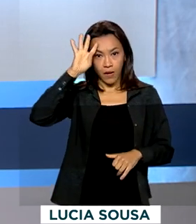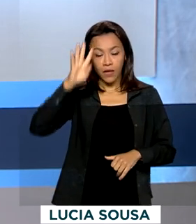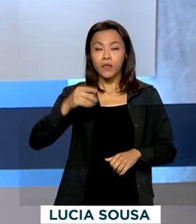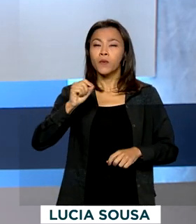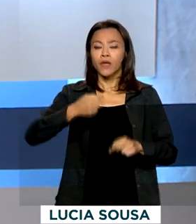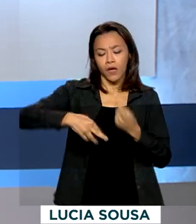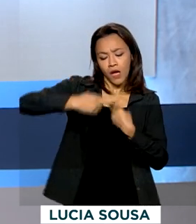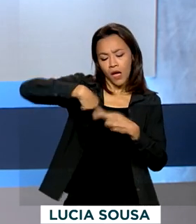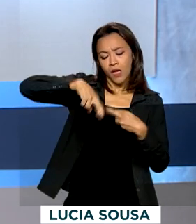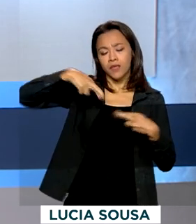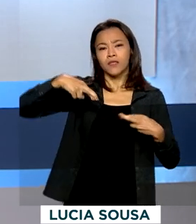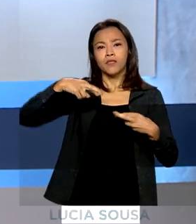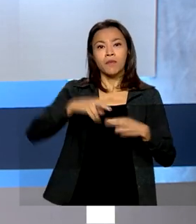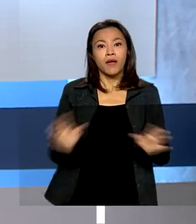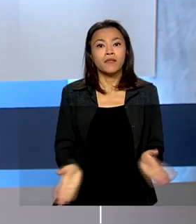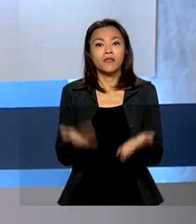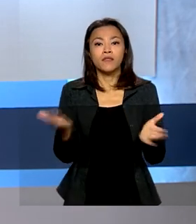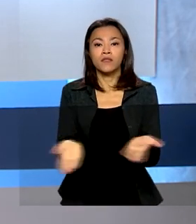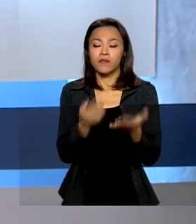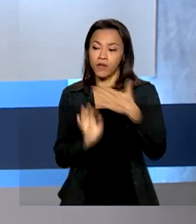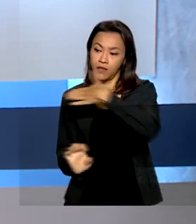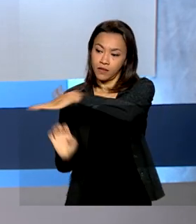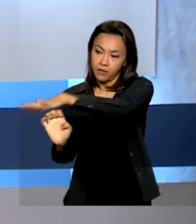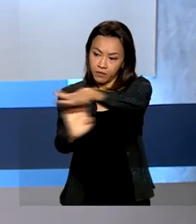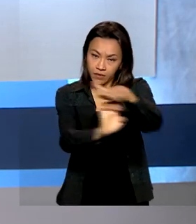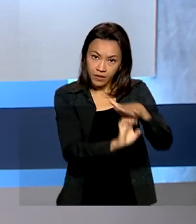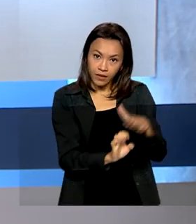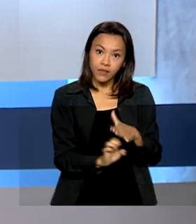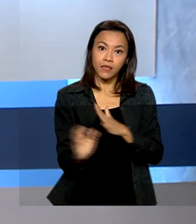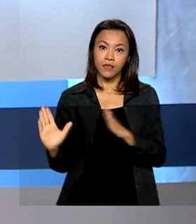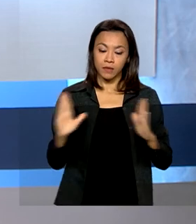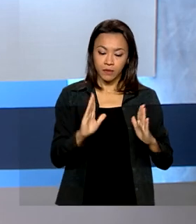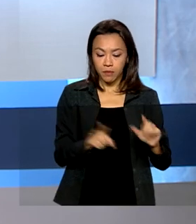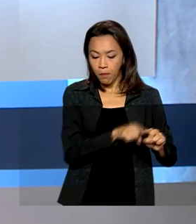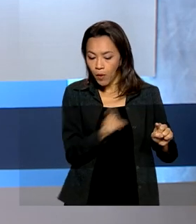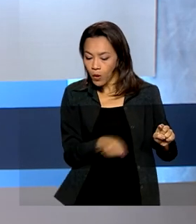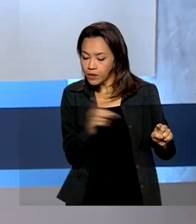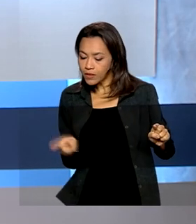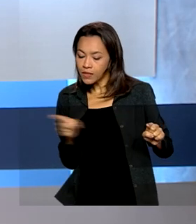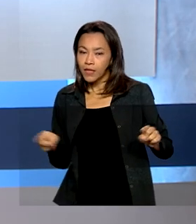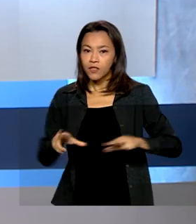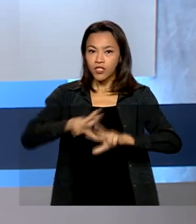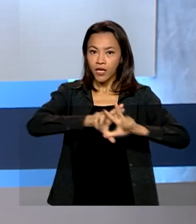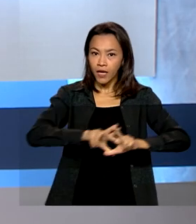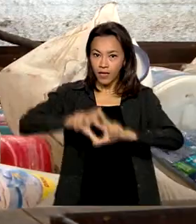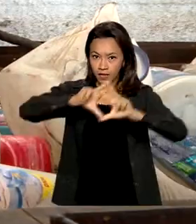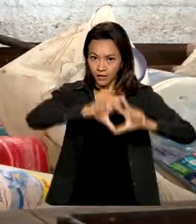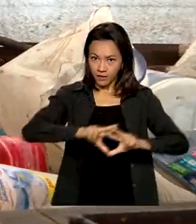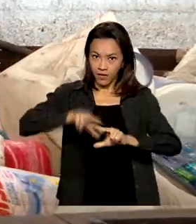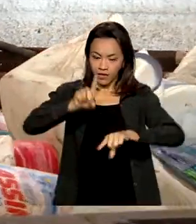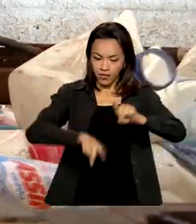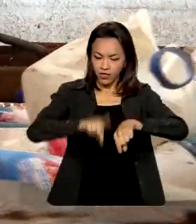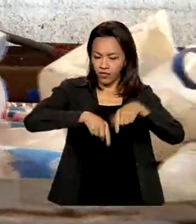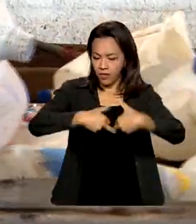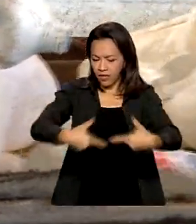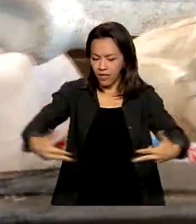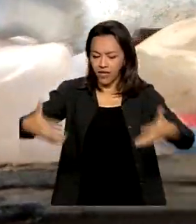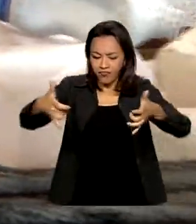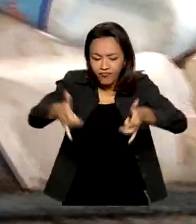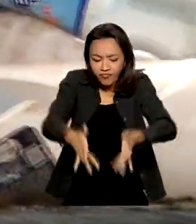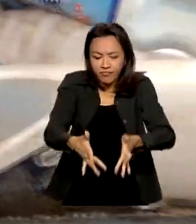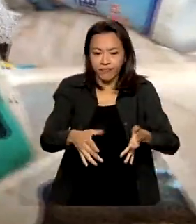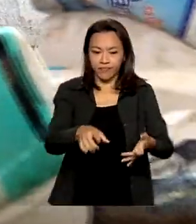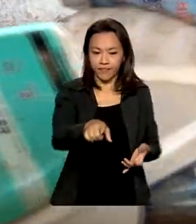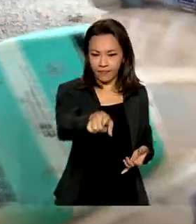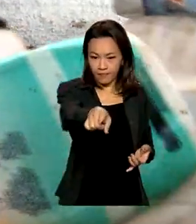incentivar investimentos privados no processo de reciclagem de produtos e embalagens. Os catadores